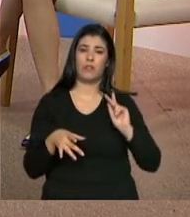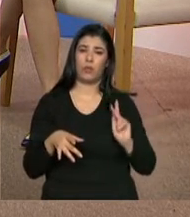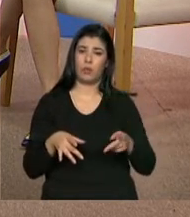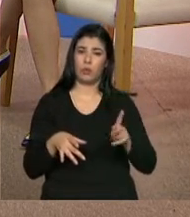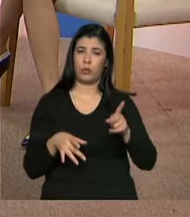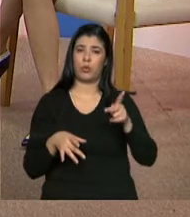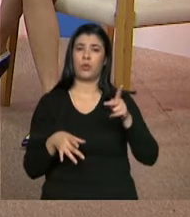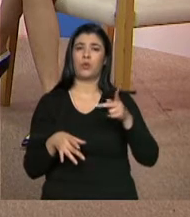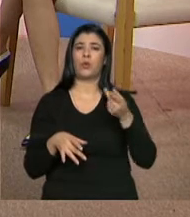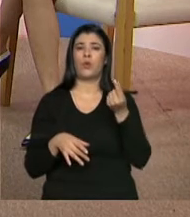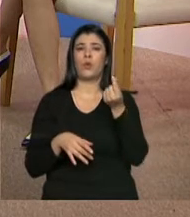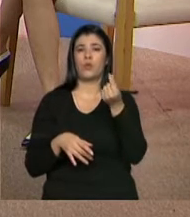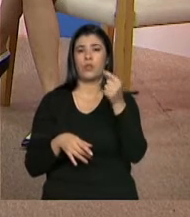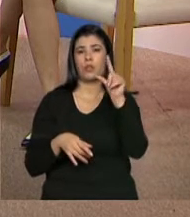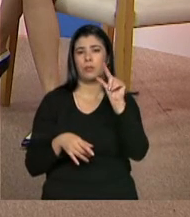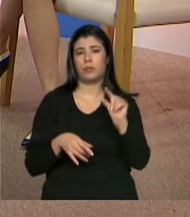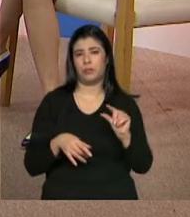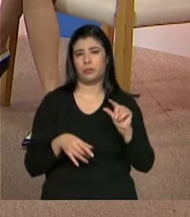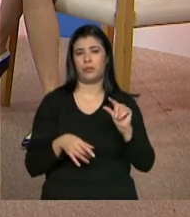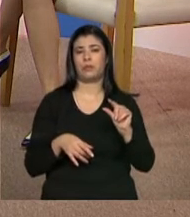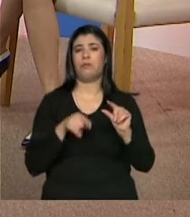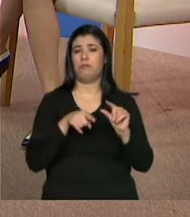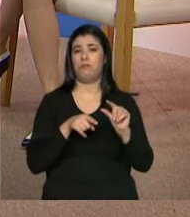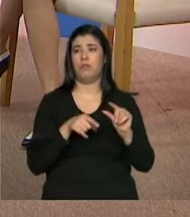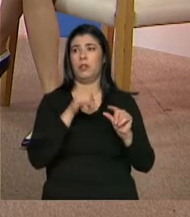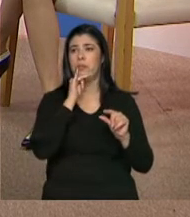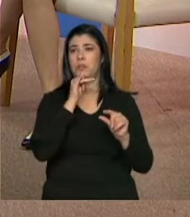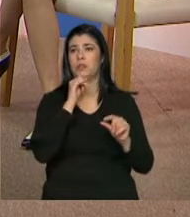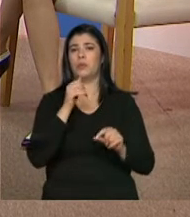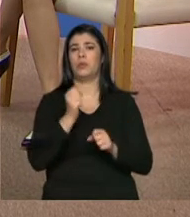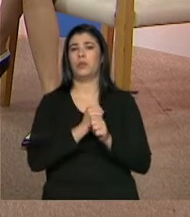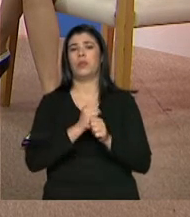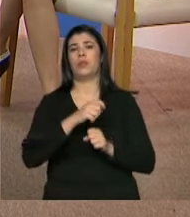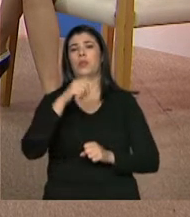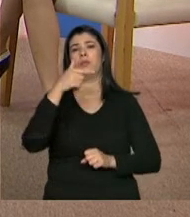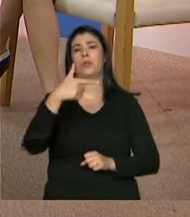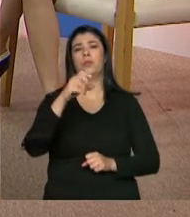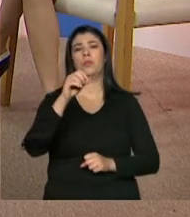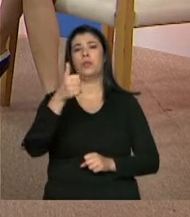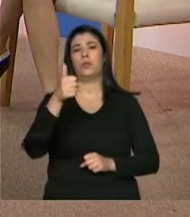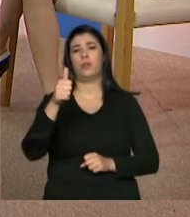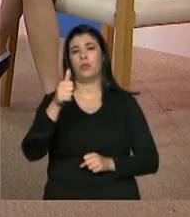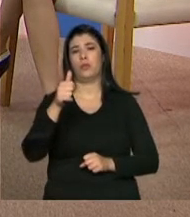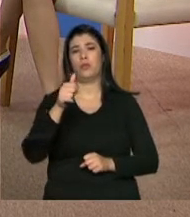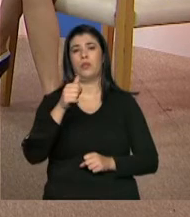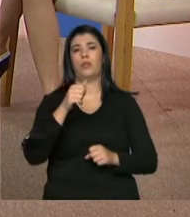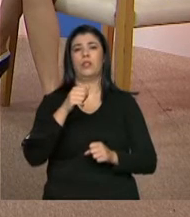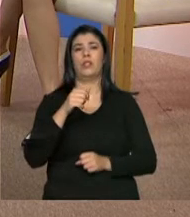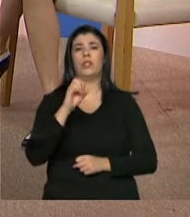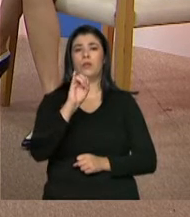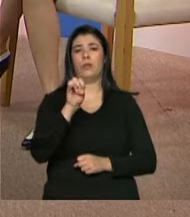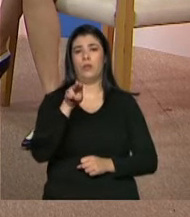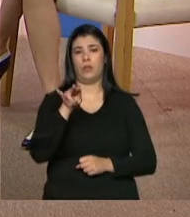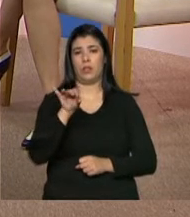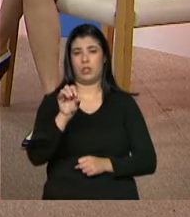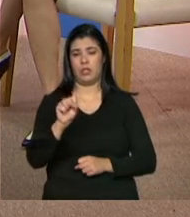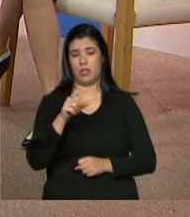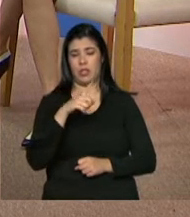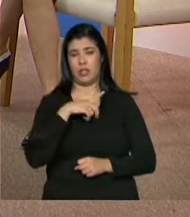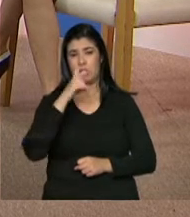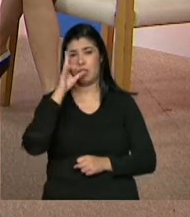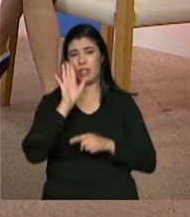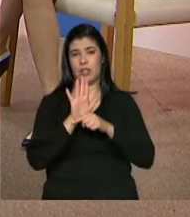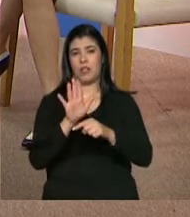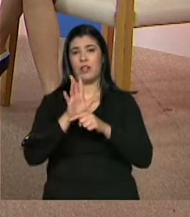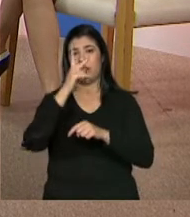benefício que o INSS lançou em 2011 para as pessoas que não trabalham, né? Que fazem, em geral, um trabalho